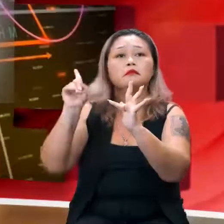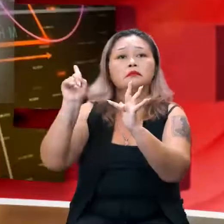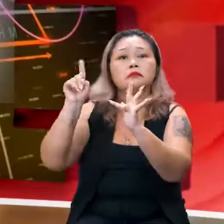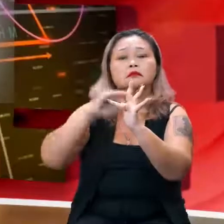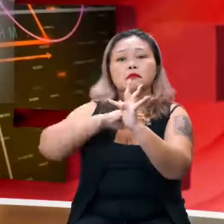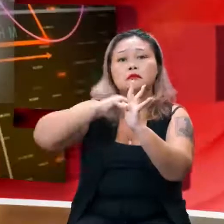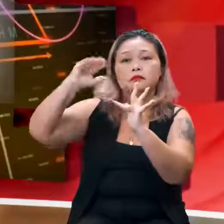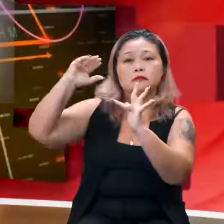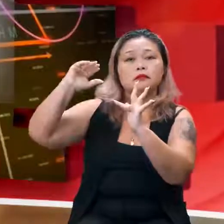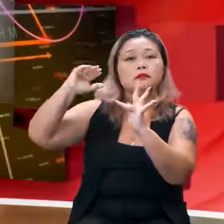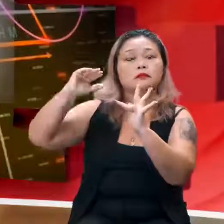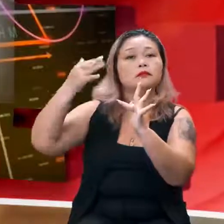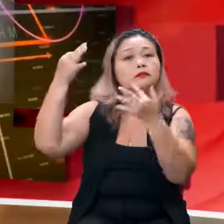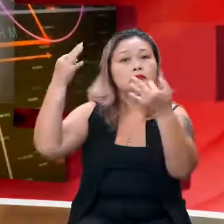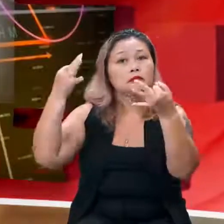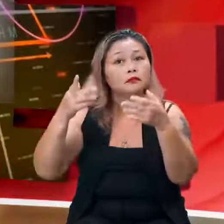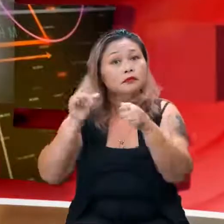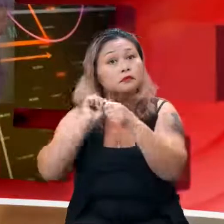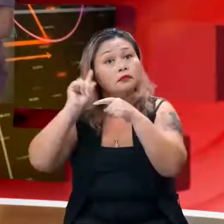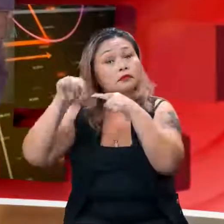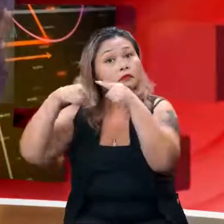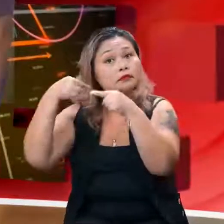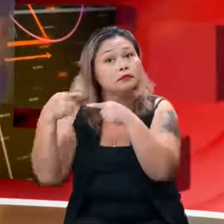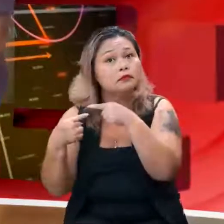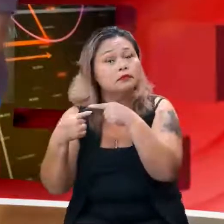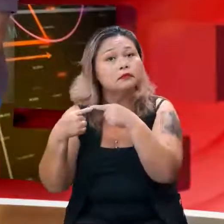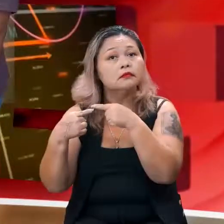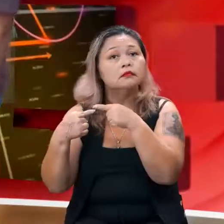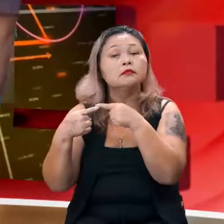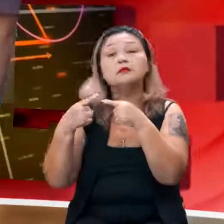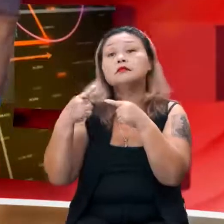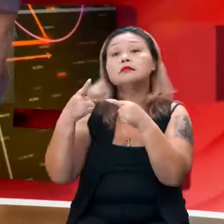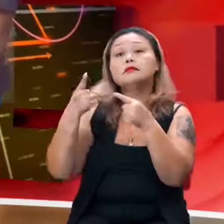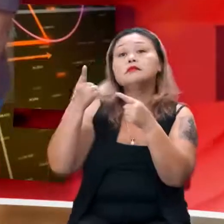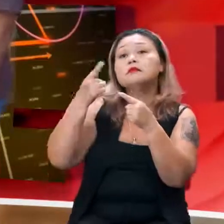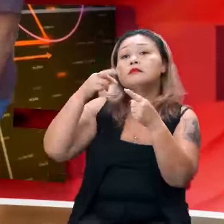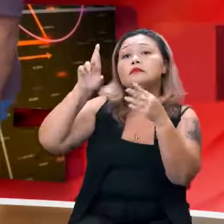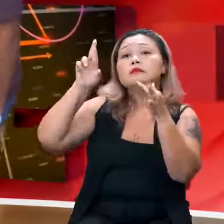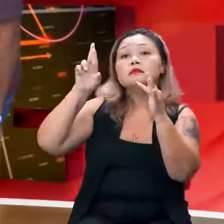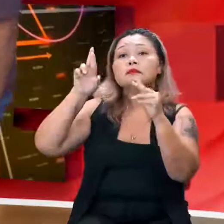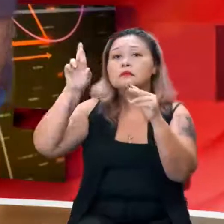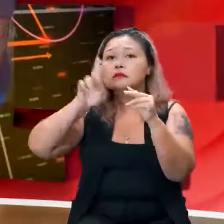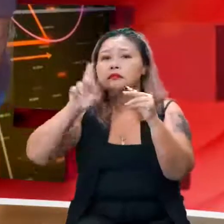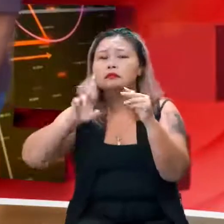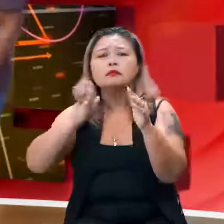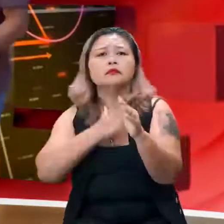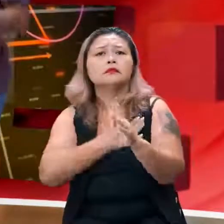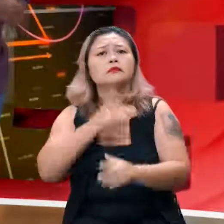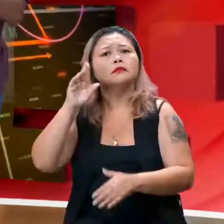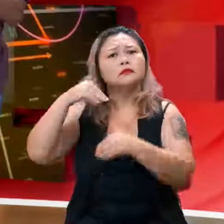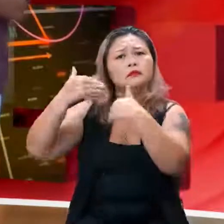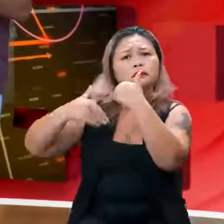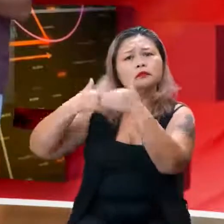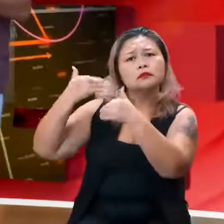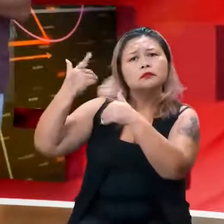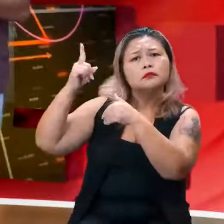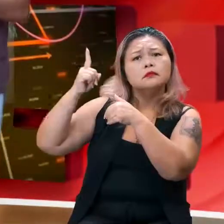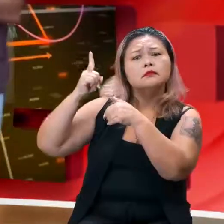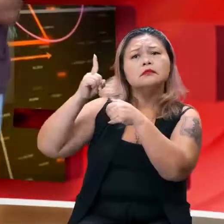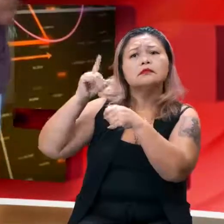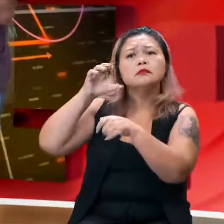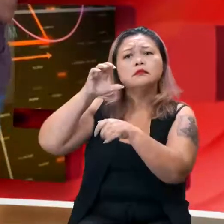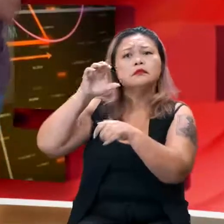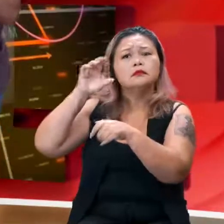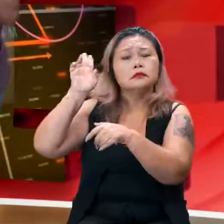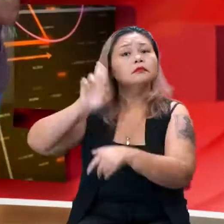o 6, perfeito. E depois, você precisa saber só da raiz. E eu gostei muito desse processo aqui. É um processo que nós